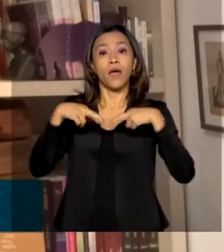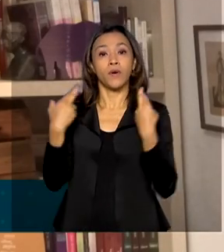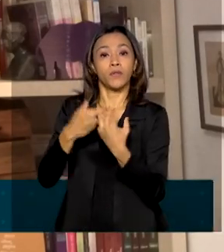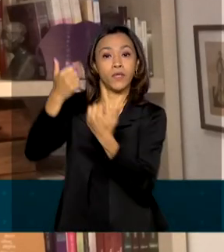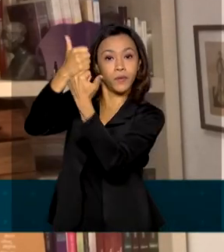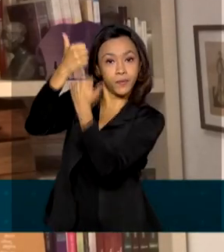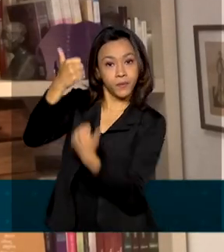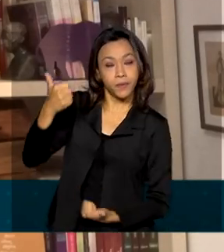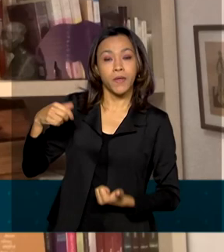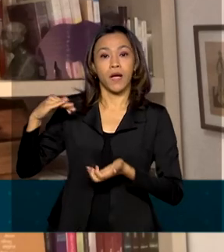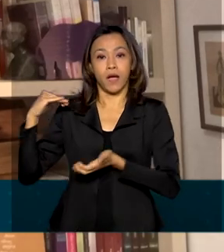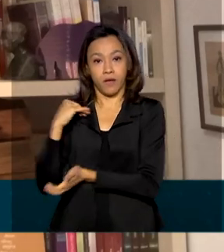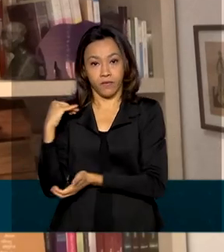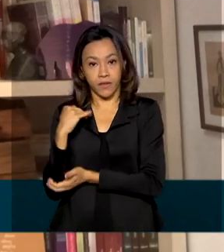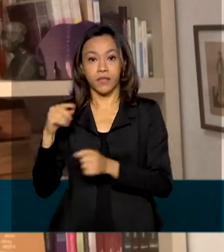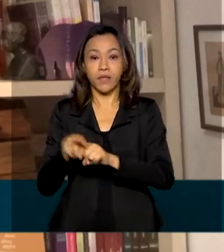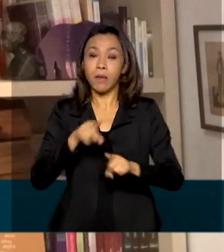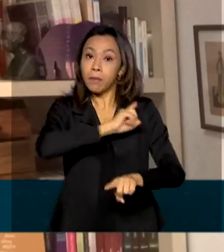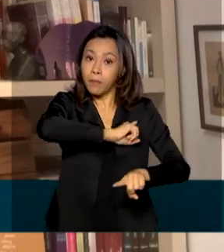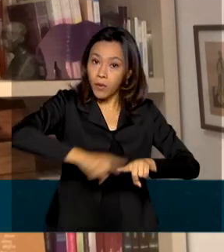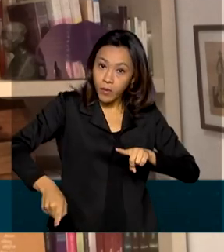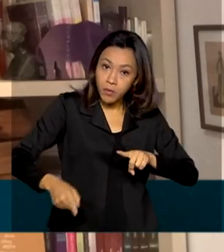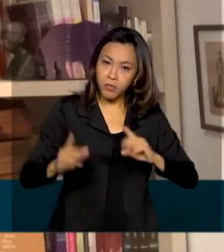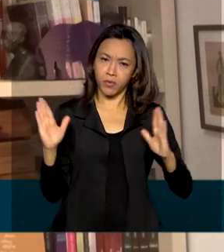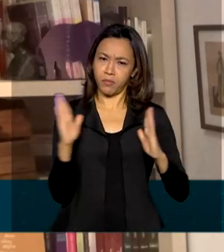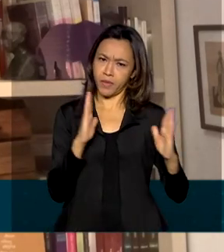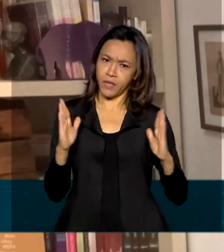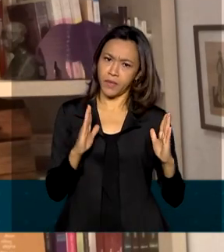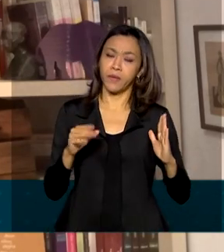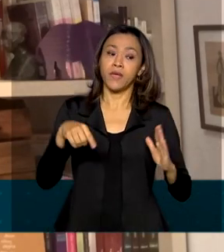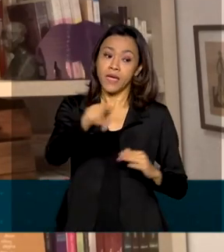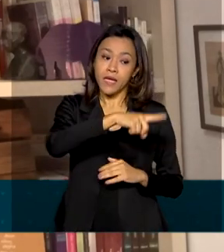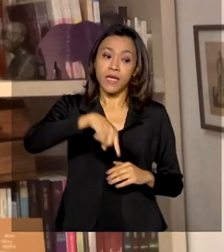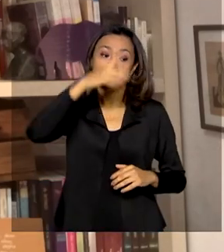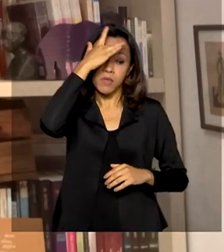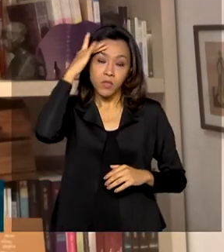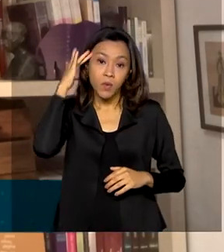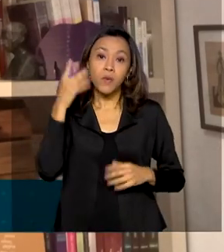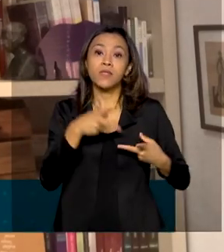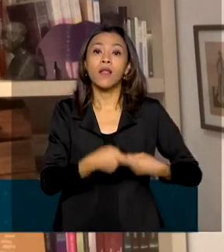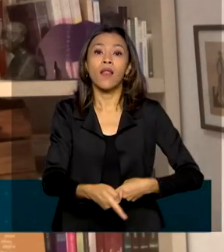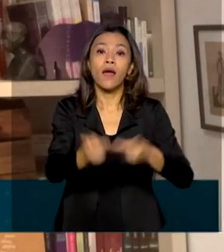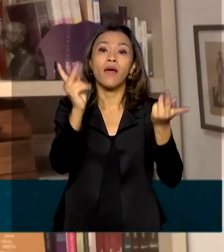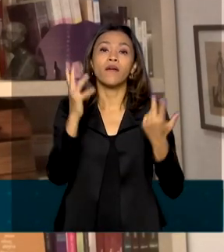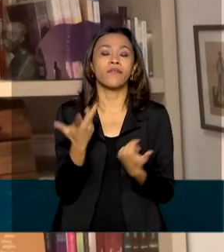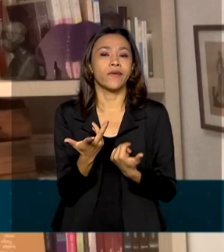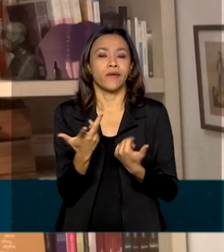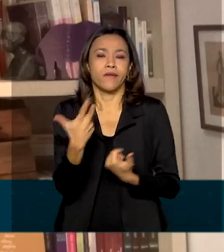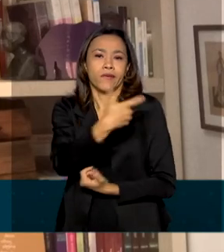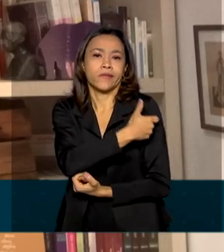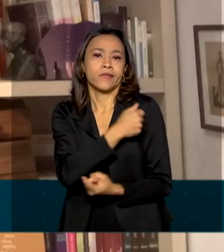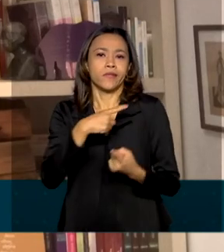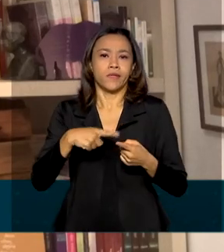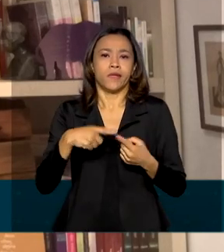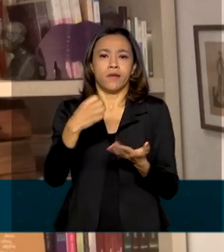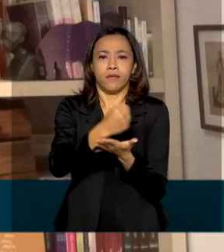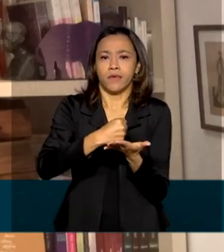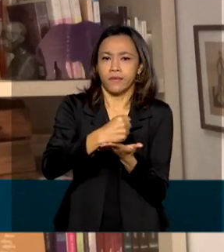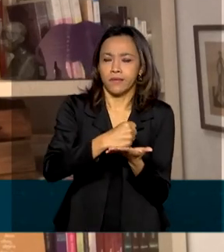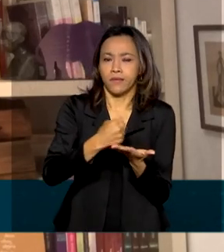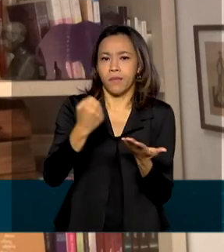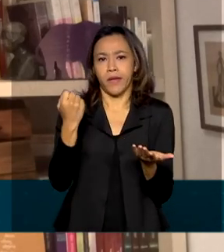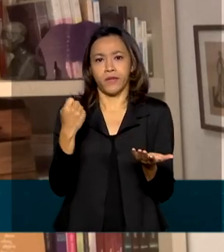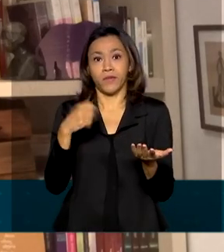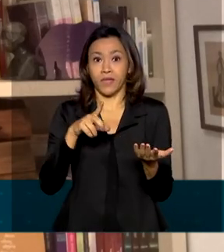temporariamente que pessoas físicas importem vacinas e medicamentos ou produtos que exijam condições